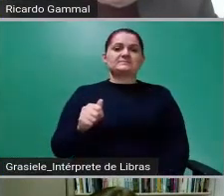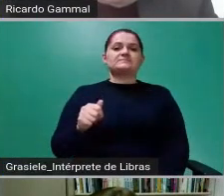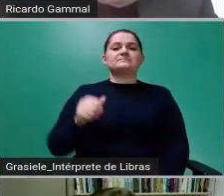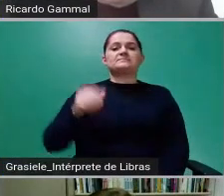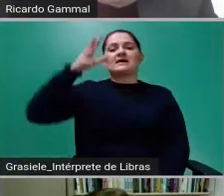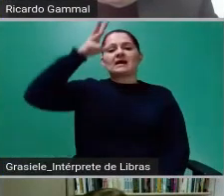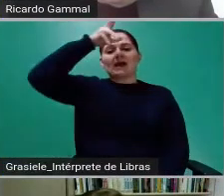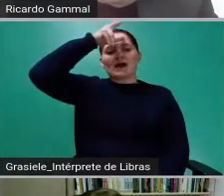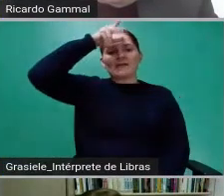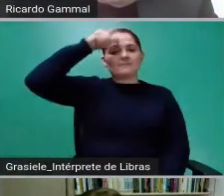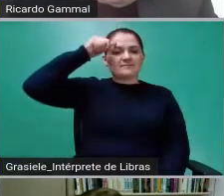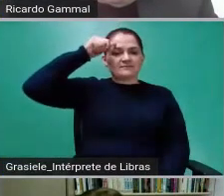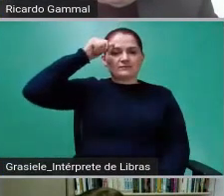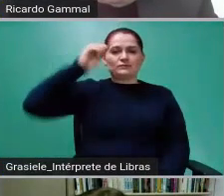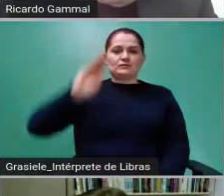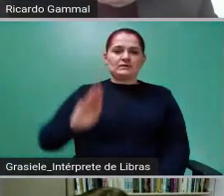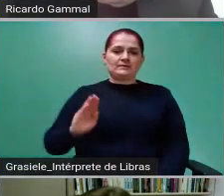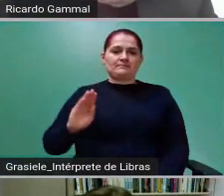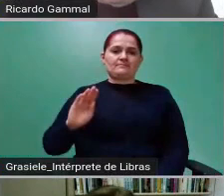Horizonte